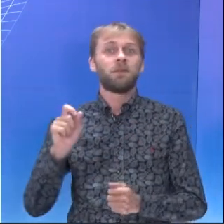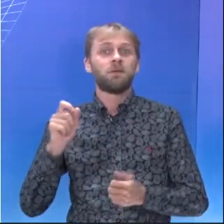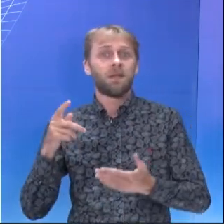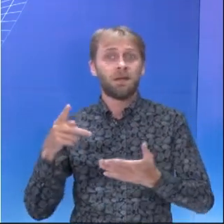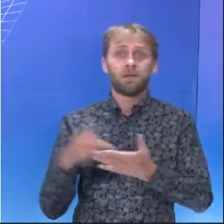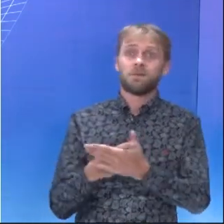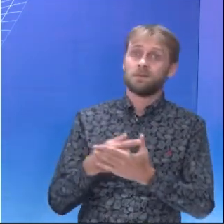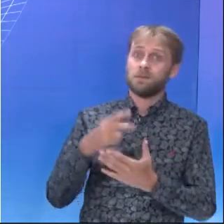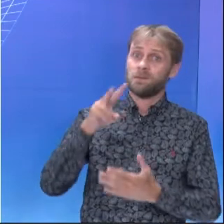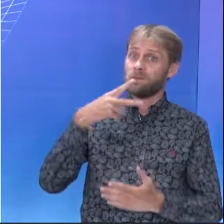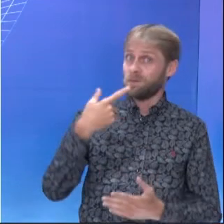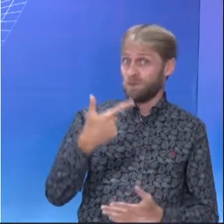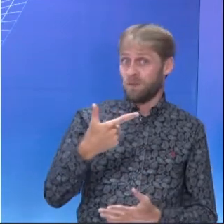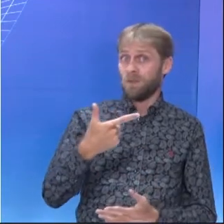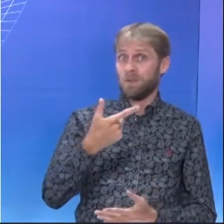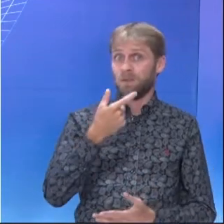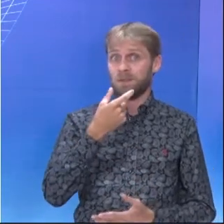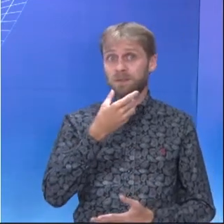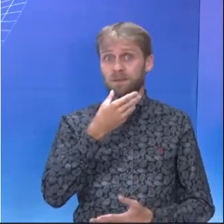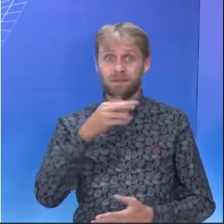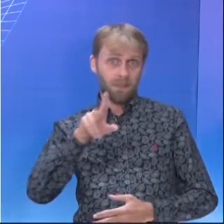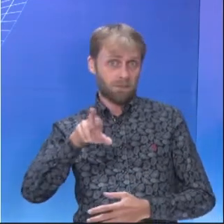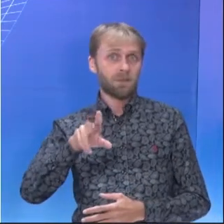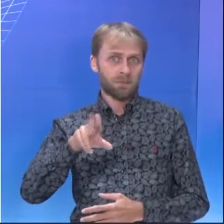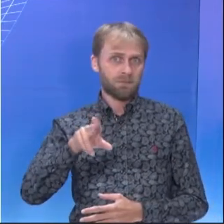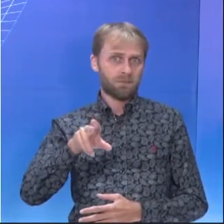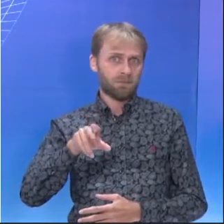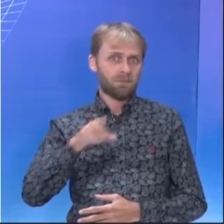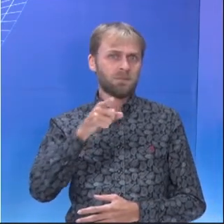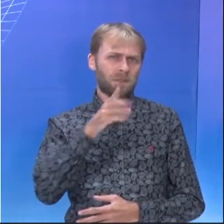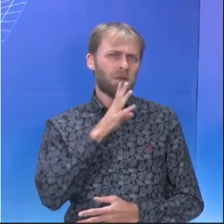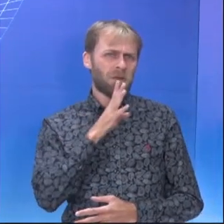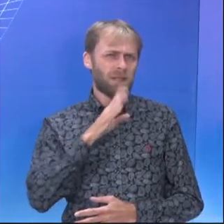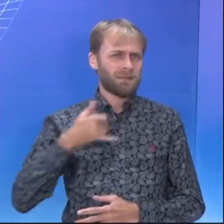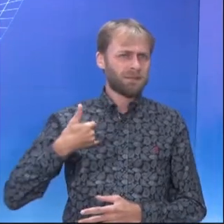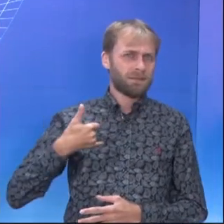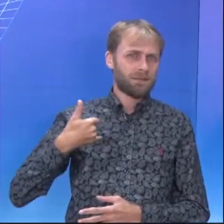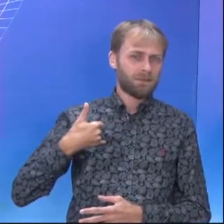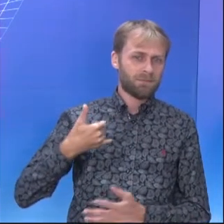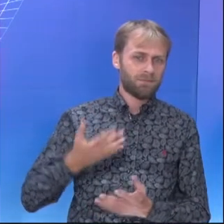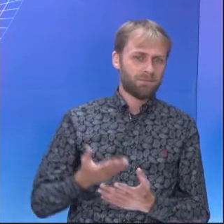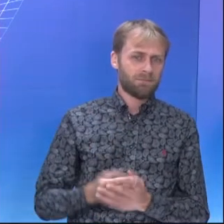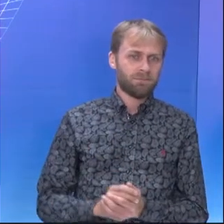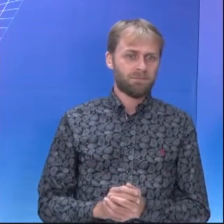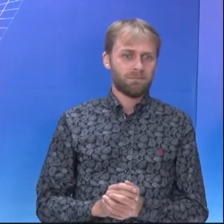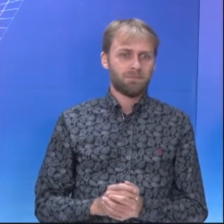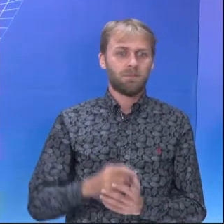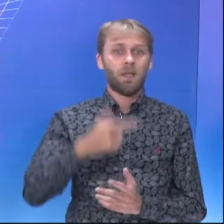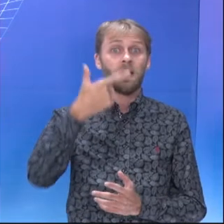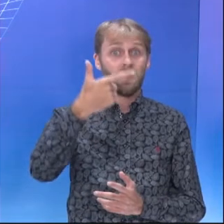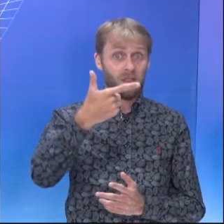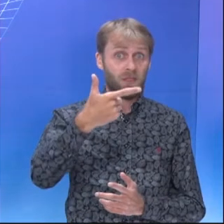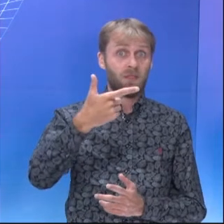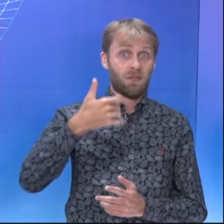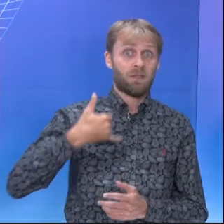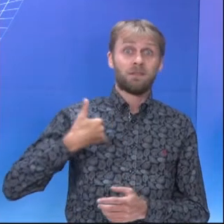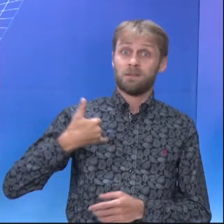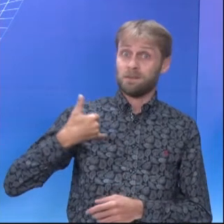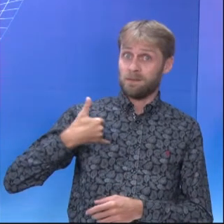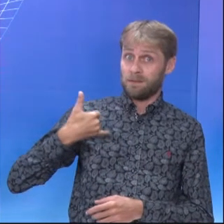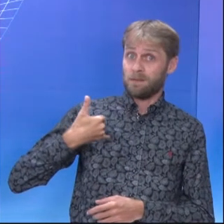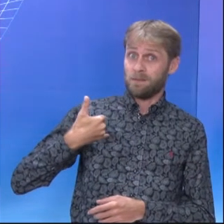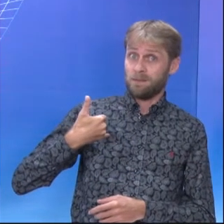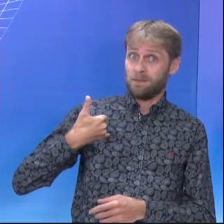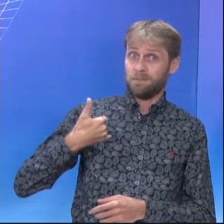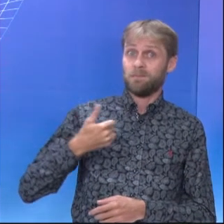entre dois irmãos. Olha só, vocês conhecem idade. Olha isso. Two